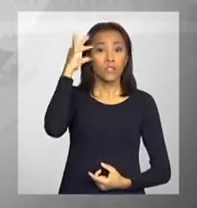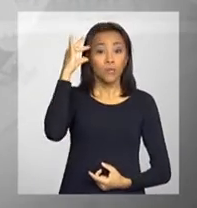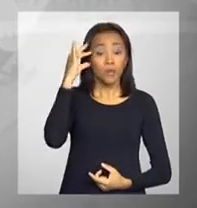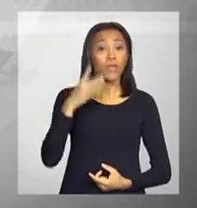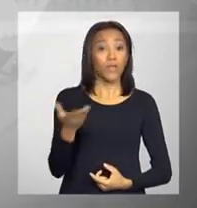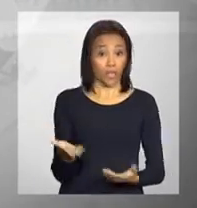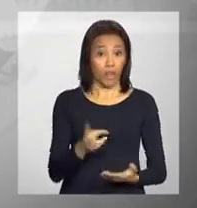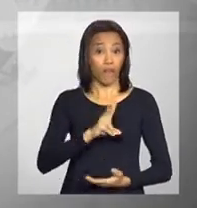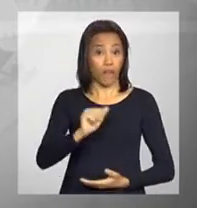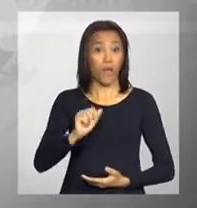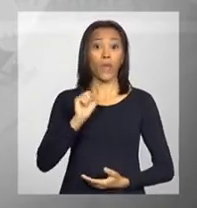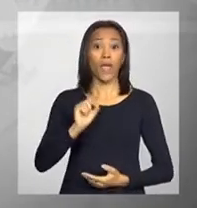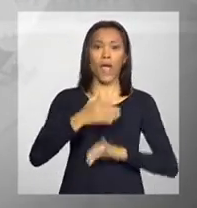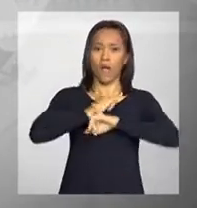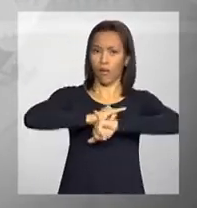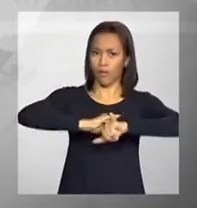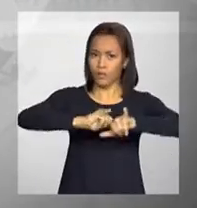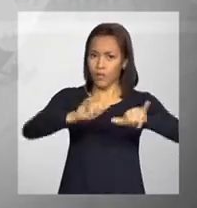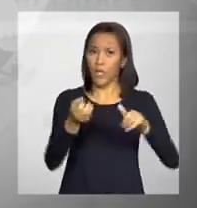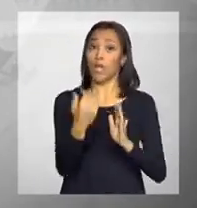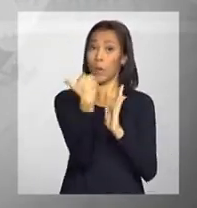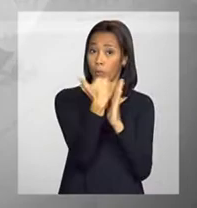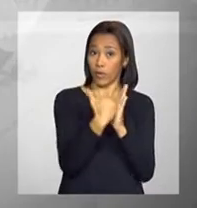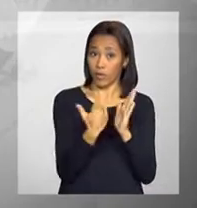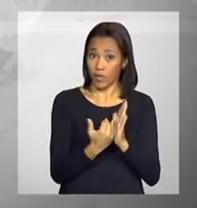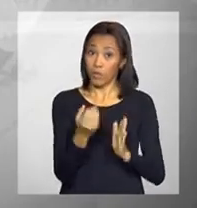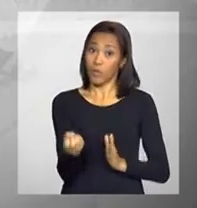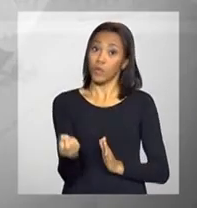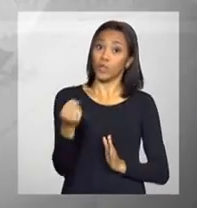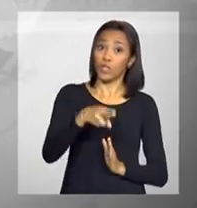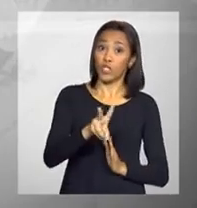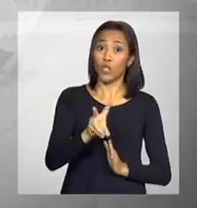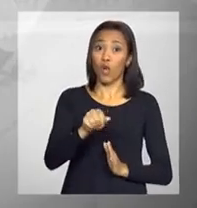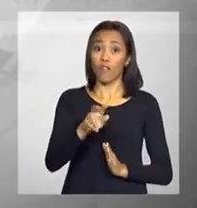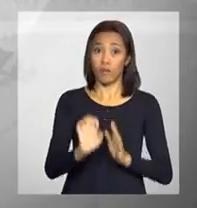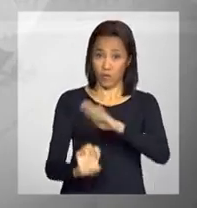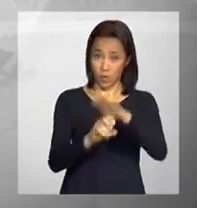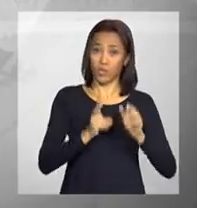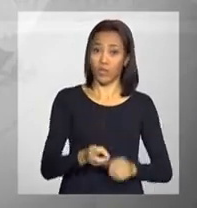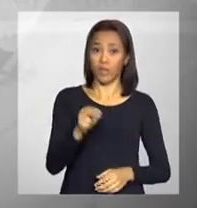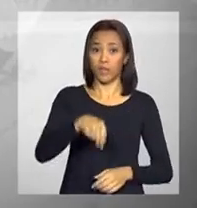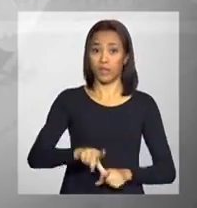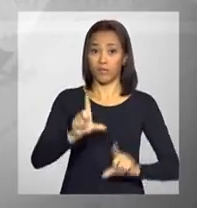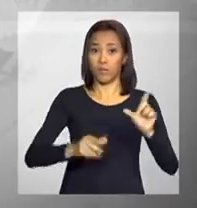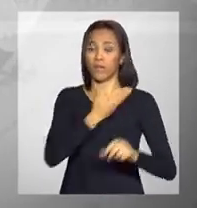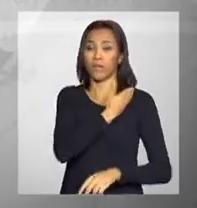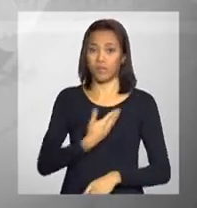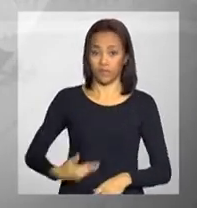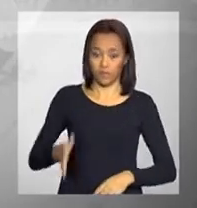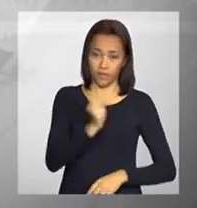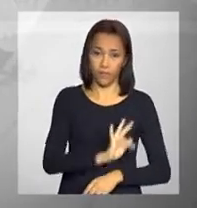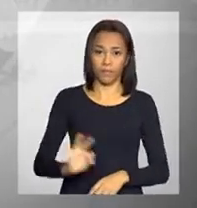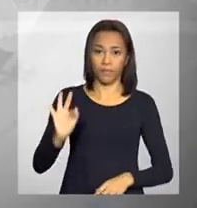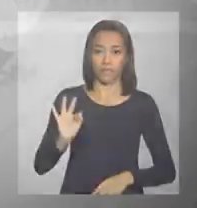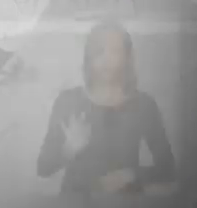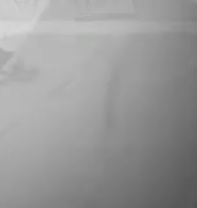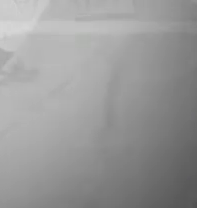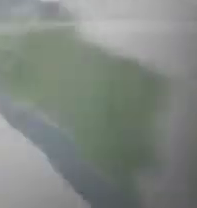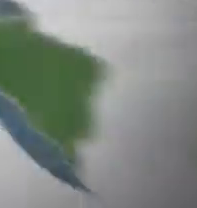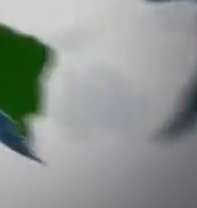em que ela irá anunciar o programa Inova Empresa. Continue na NBR e a TV do Governo Federal.